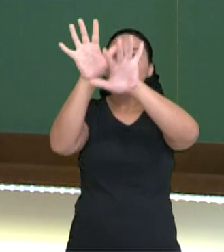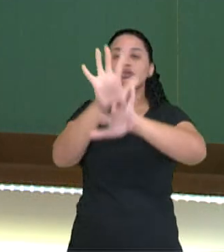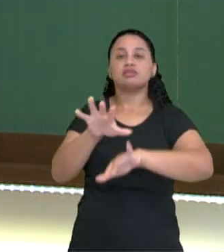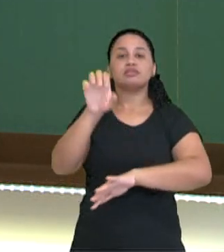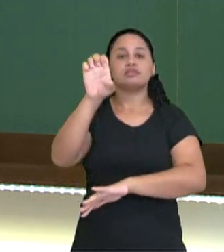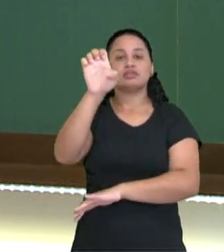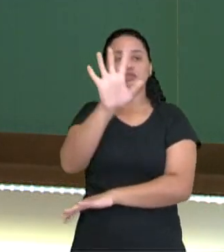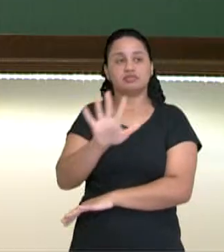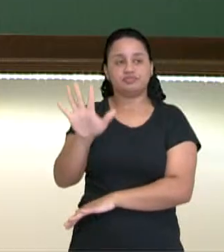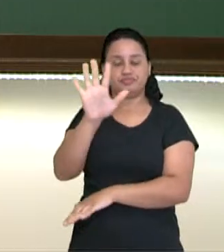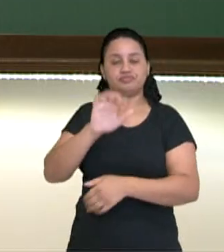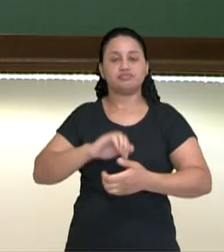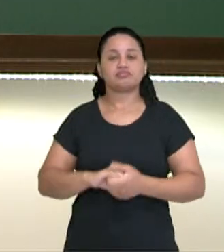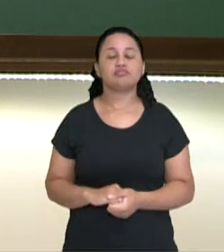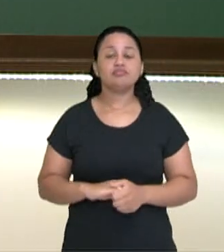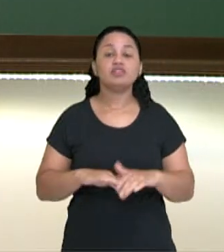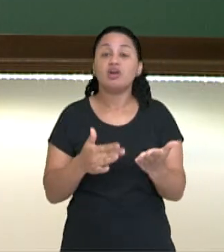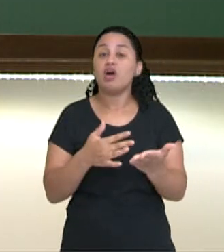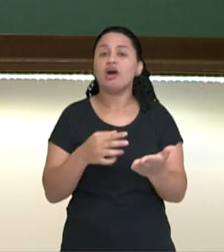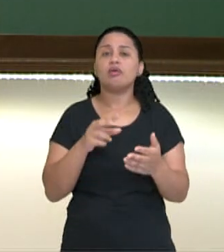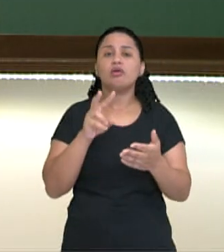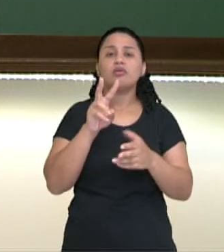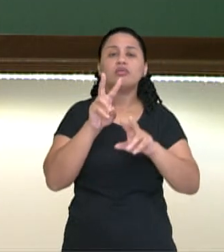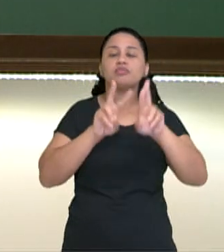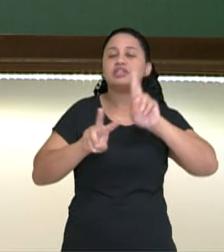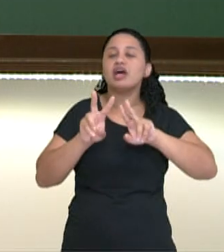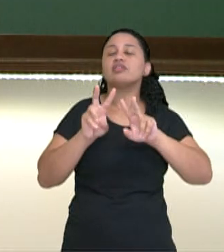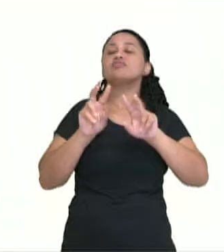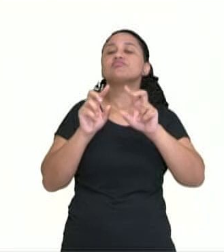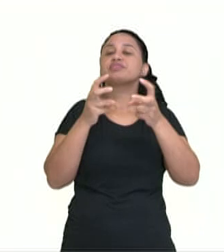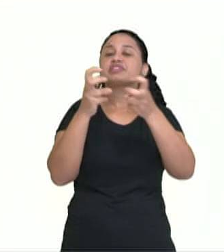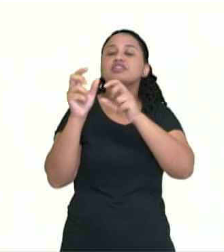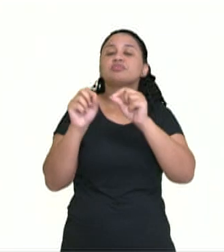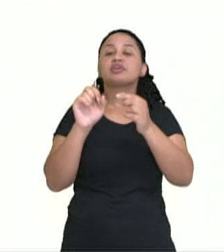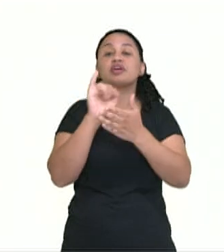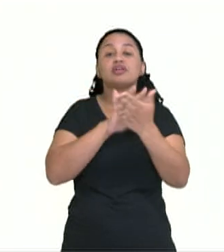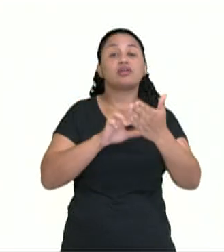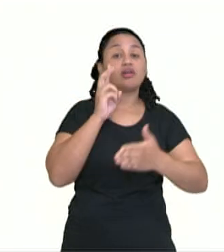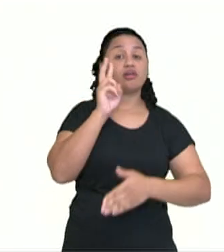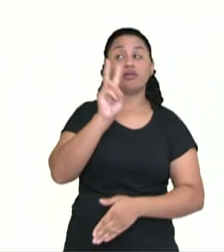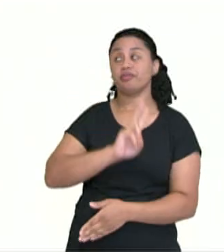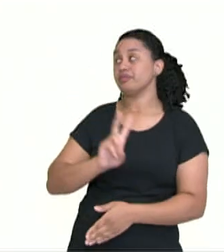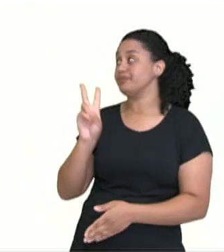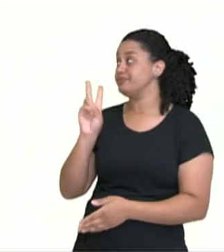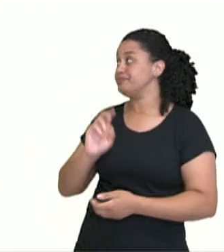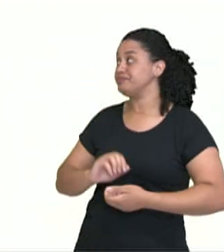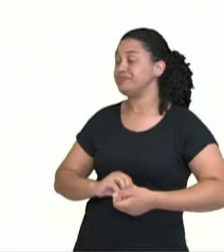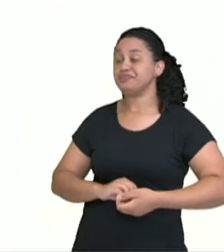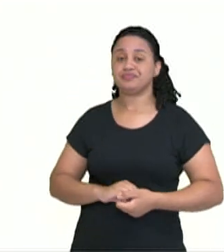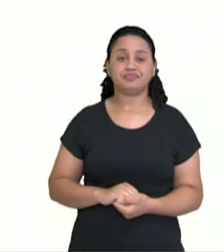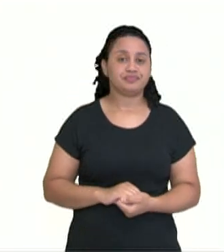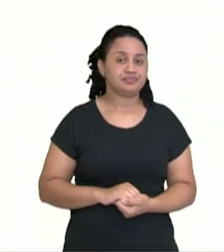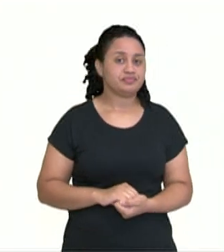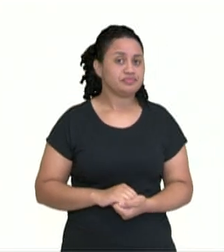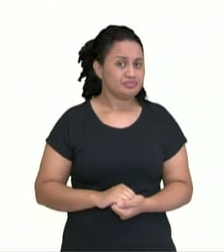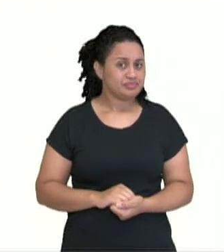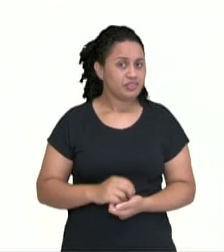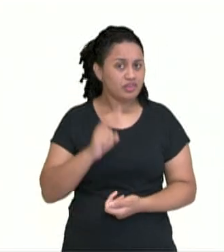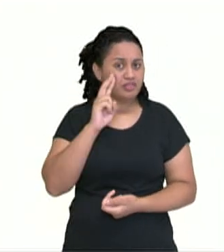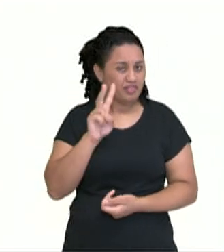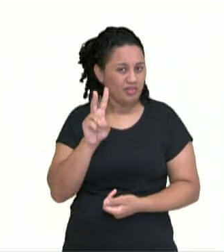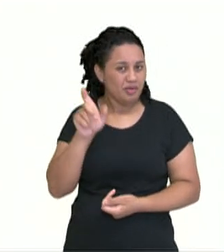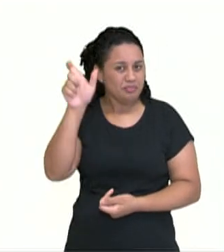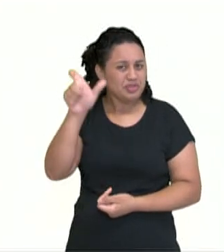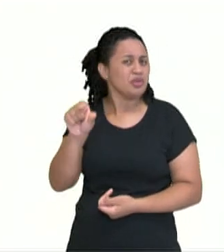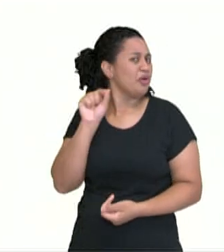Observe essa imagem. Você conhece essa pessoa? Vamos conhecer um pouquinho mais sobre os seus títulos? O